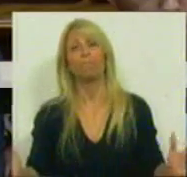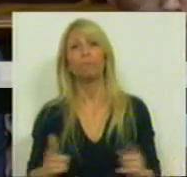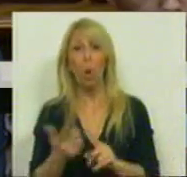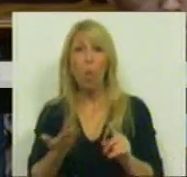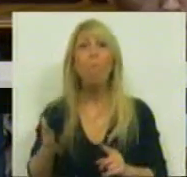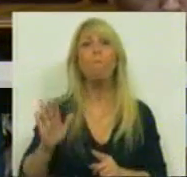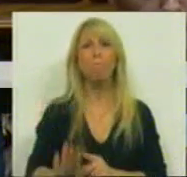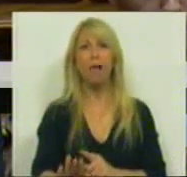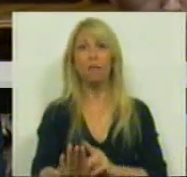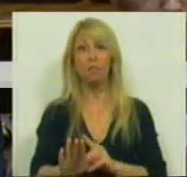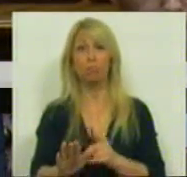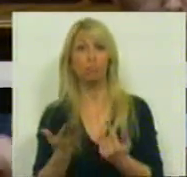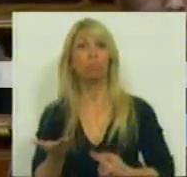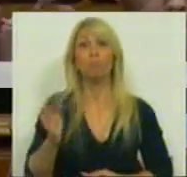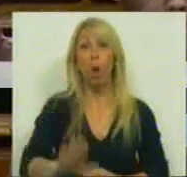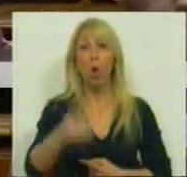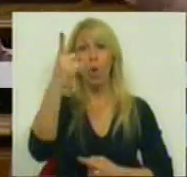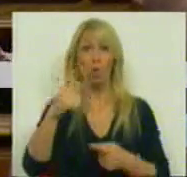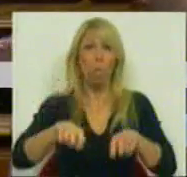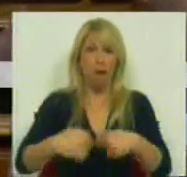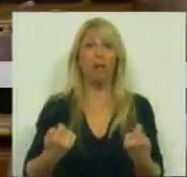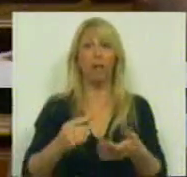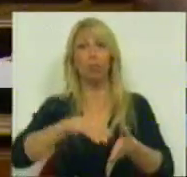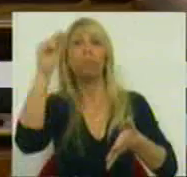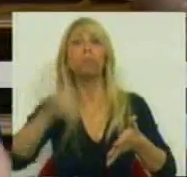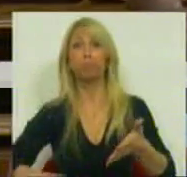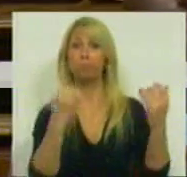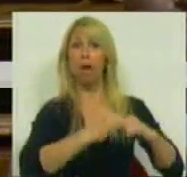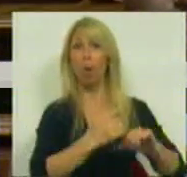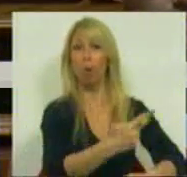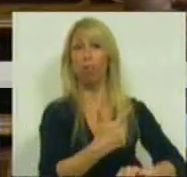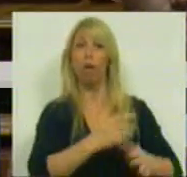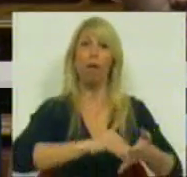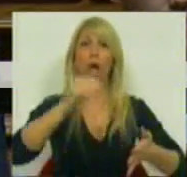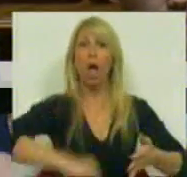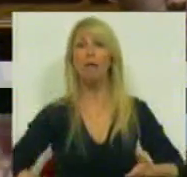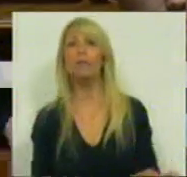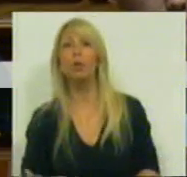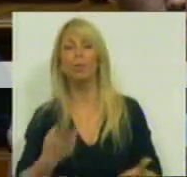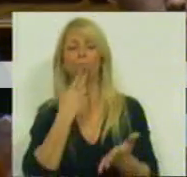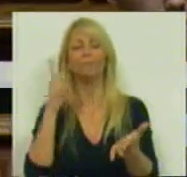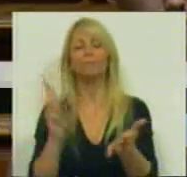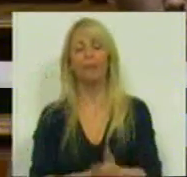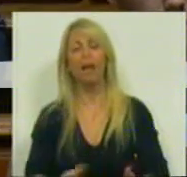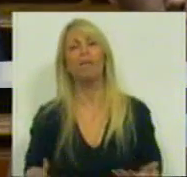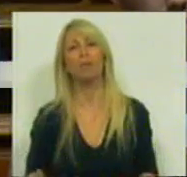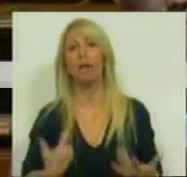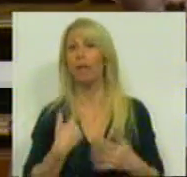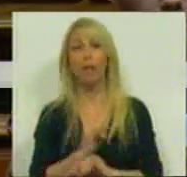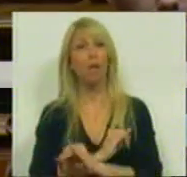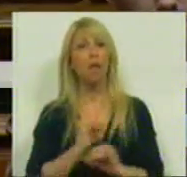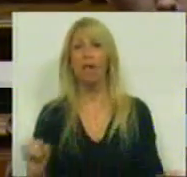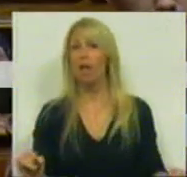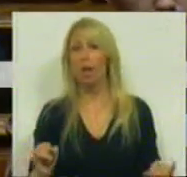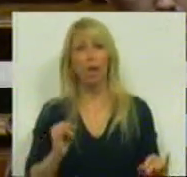frente de um partido que assinou o memorando de entendimento. E é verdade que não é suportável,